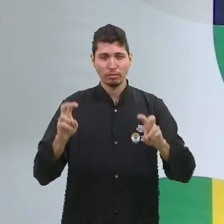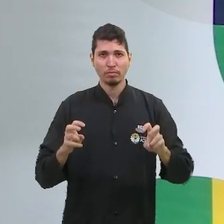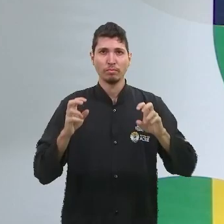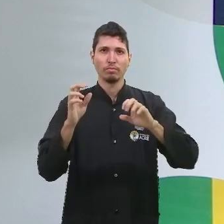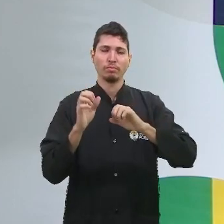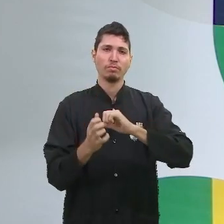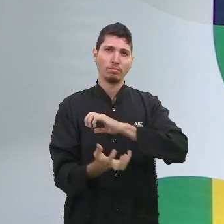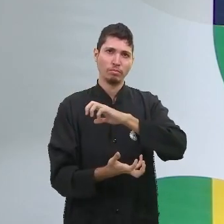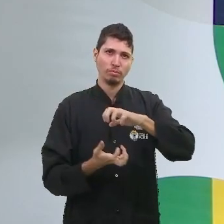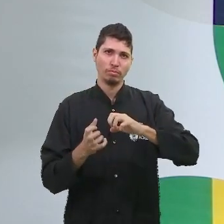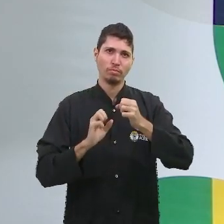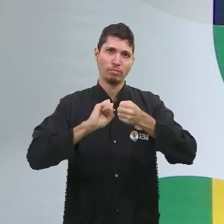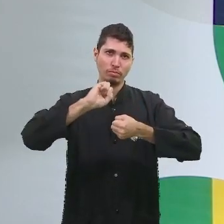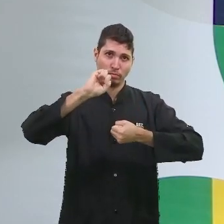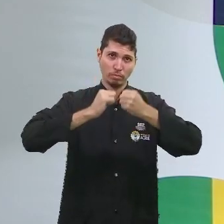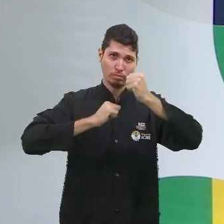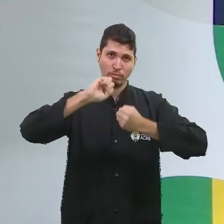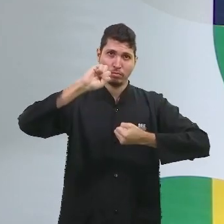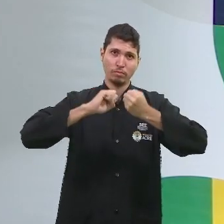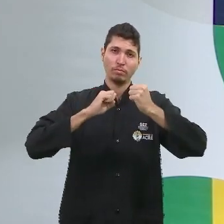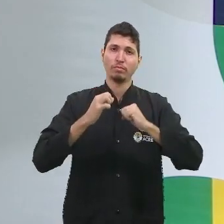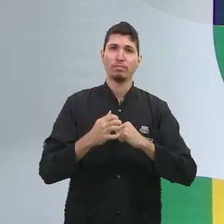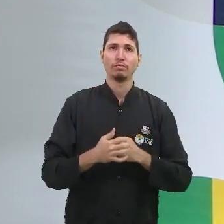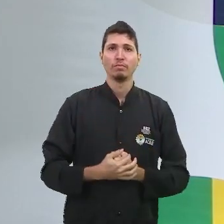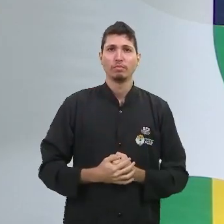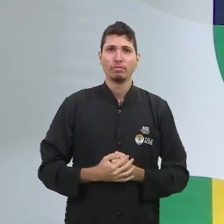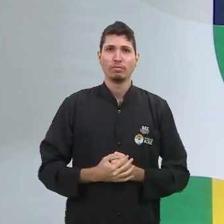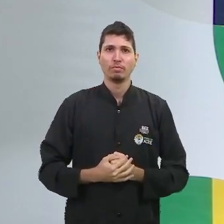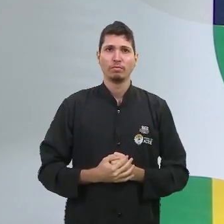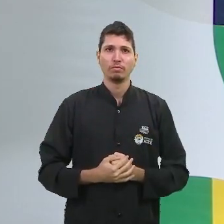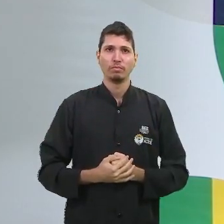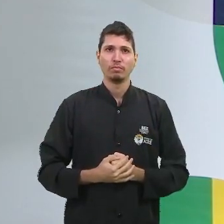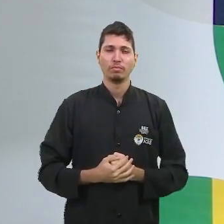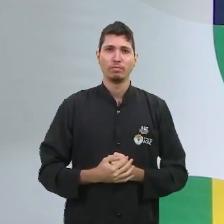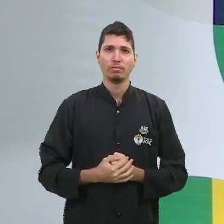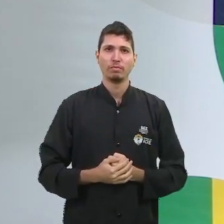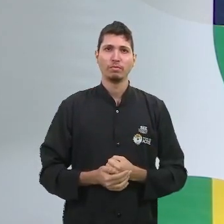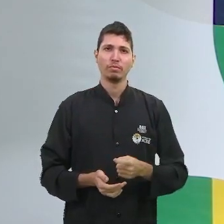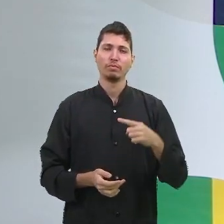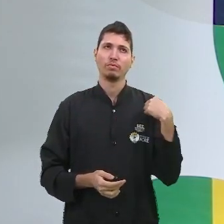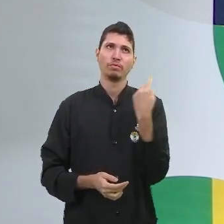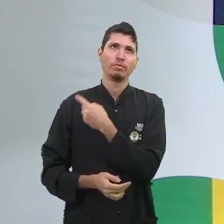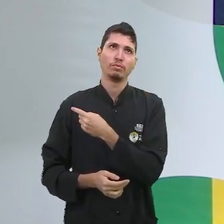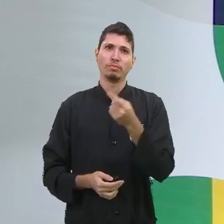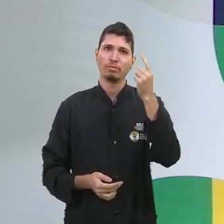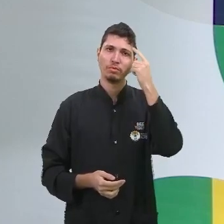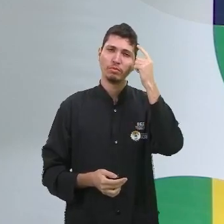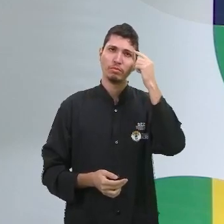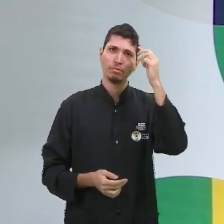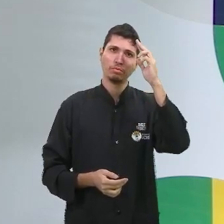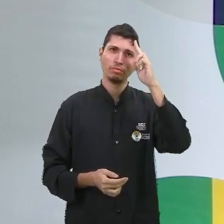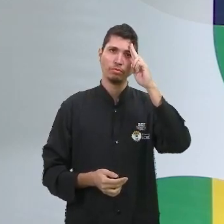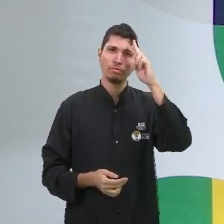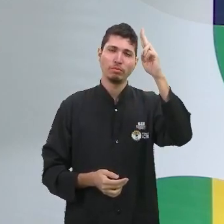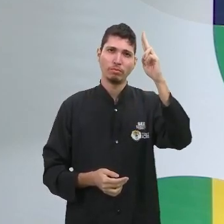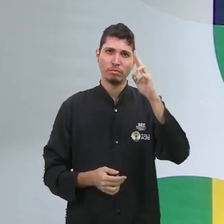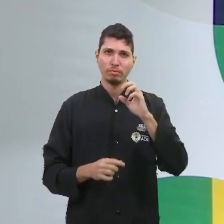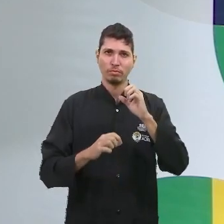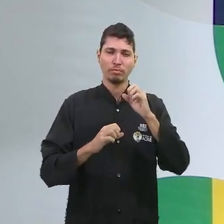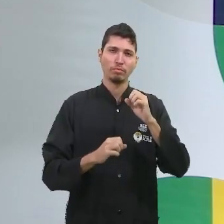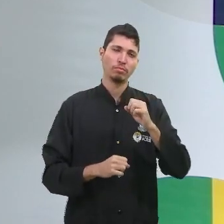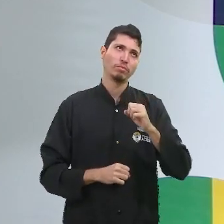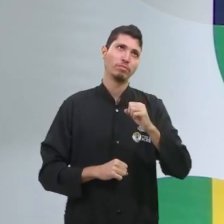vocês de uma maneira muito simples. Nós pensamos no dono da indústria, no dono de toda a estrutura do trabalho, no